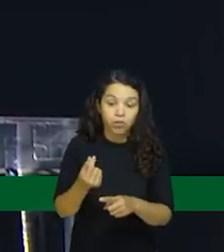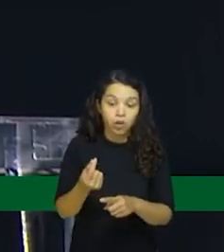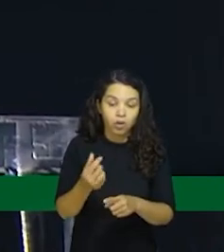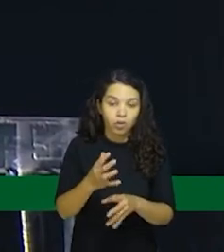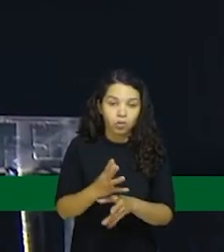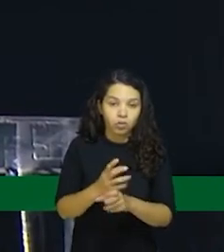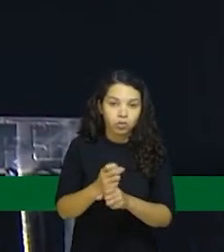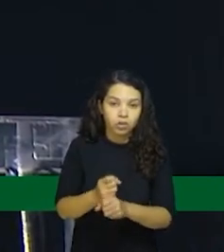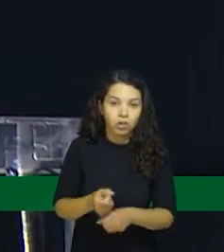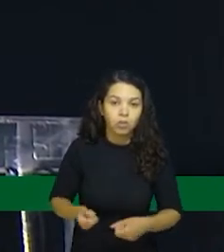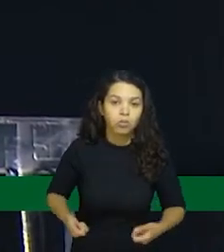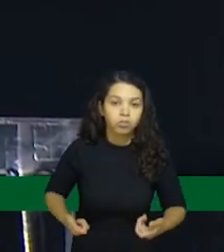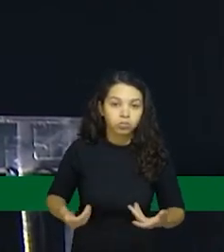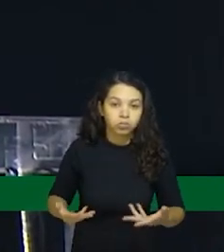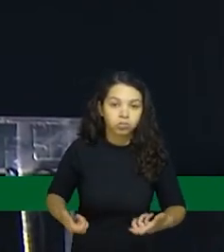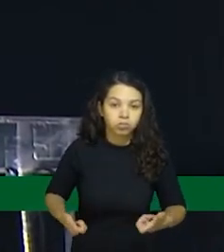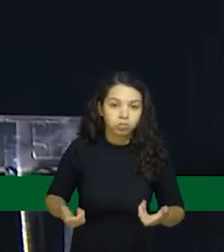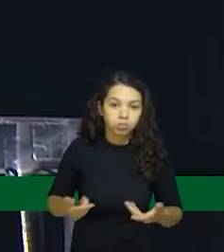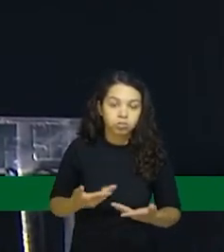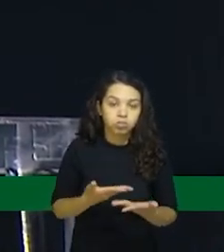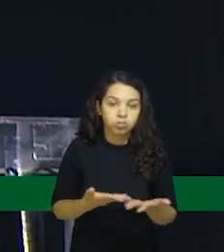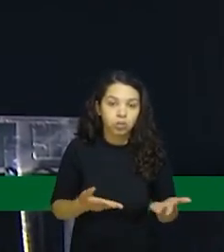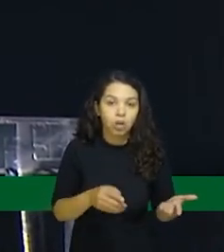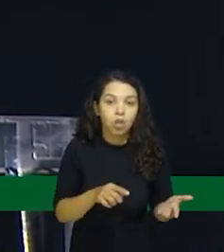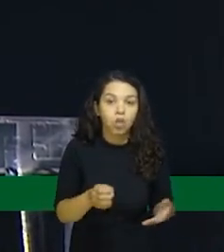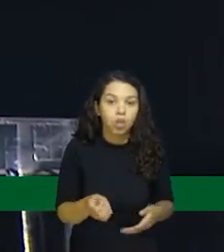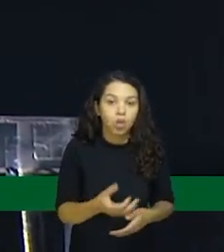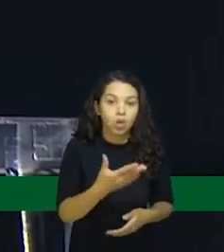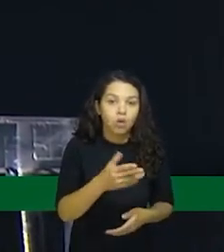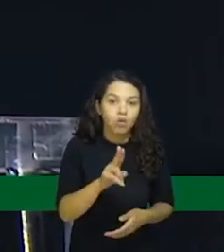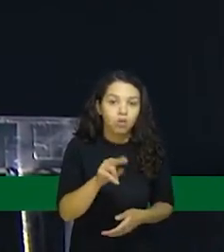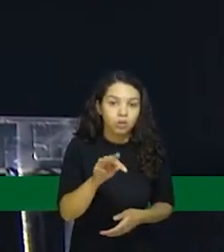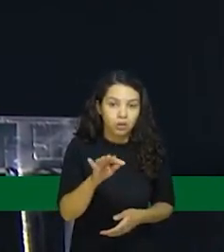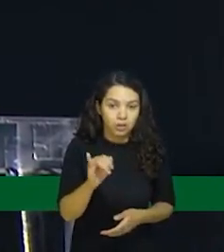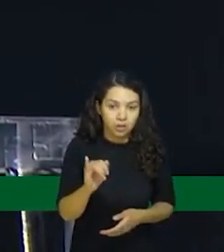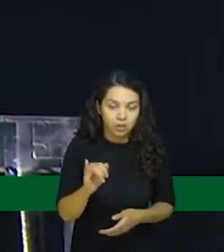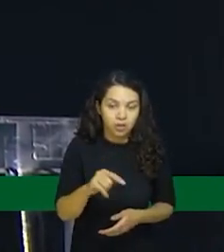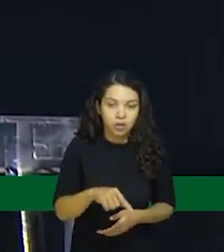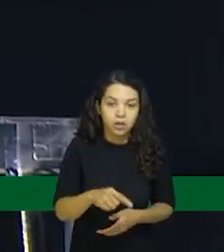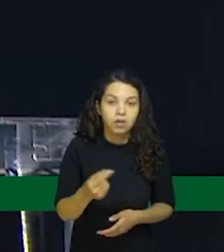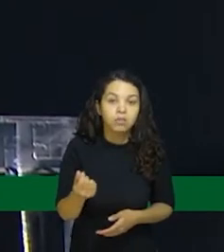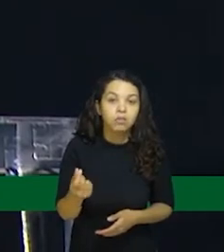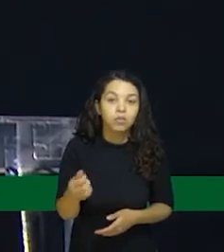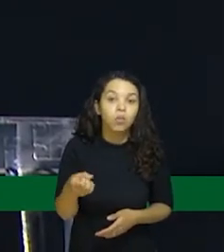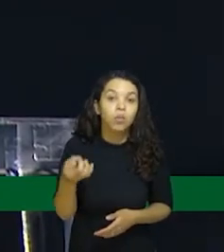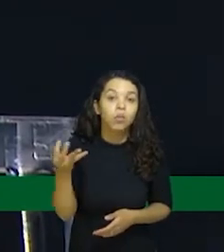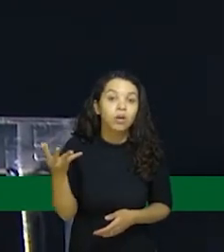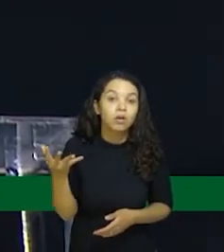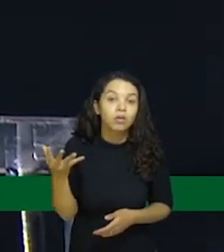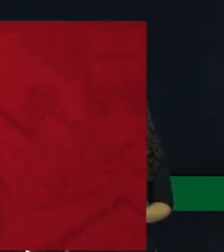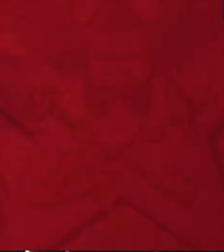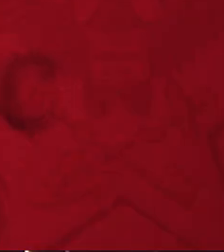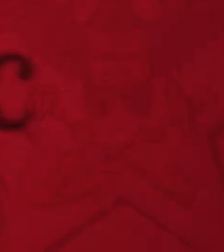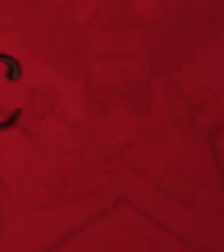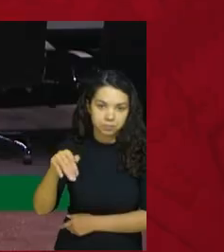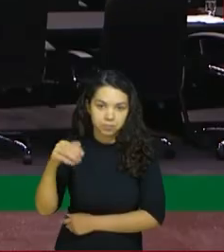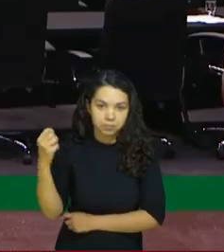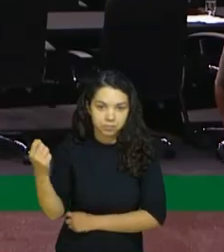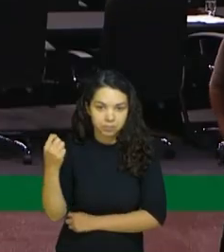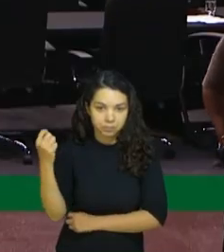UTI perfaz o valor de 13 milhões de reais.